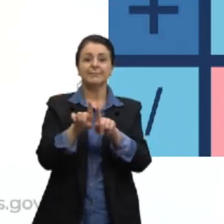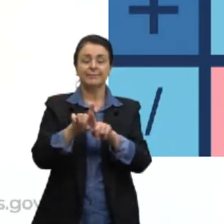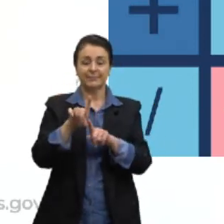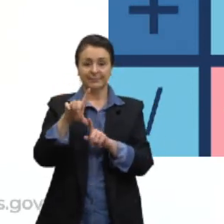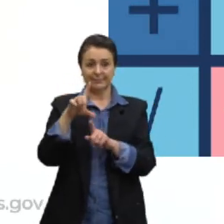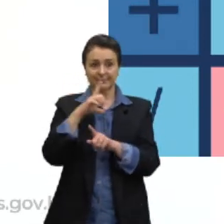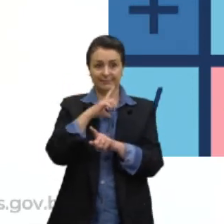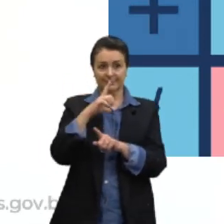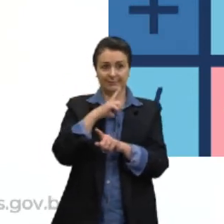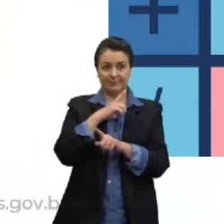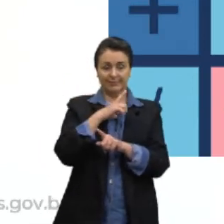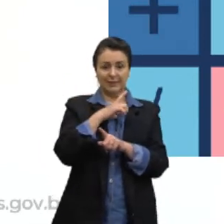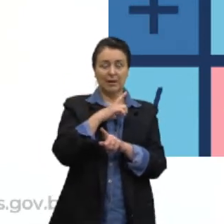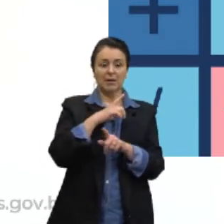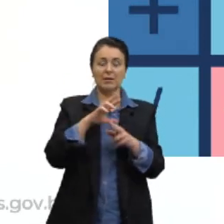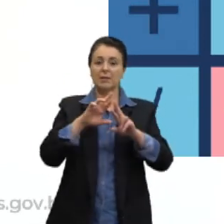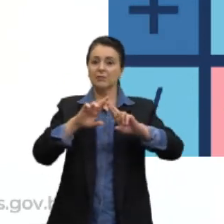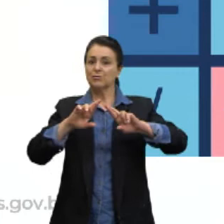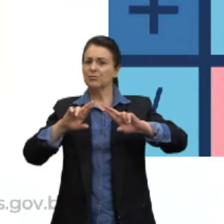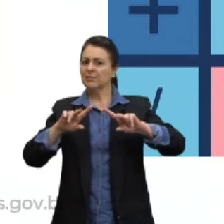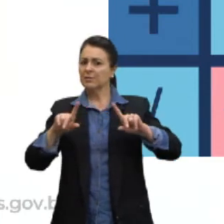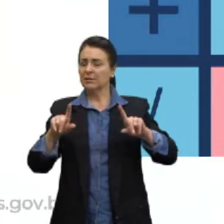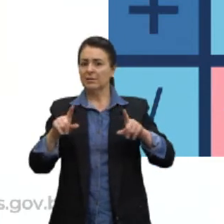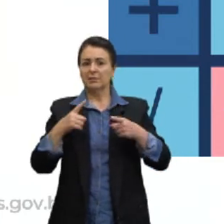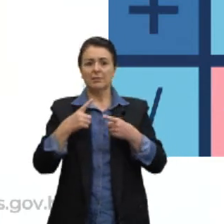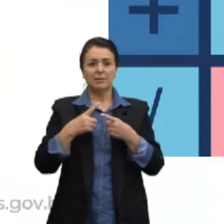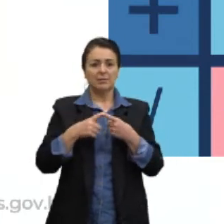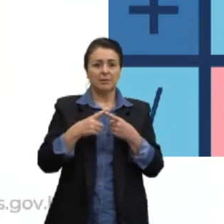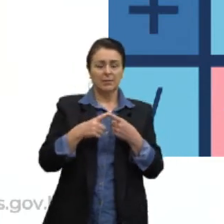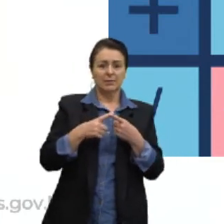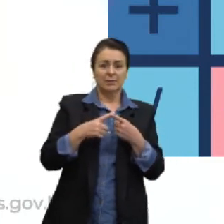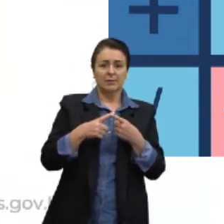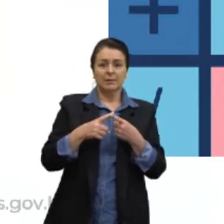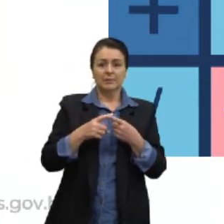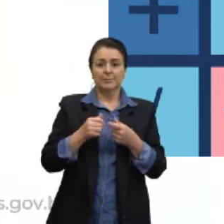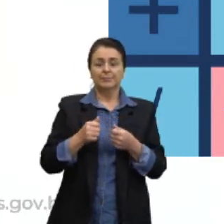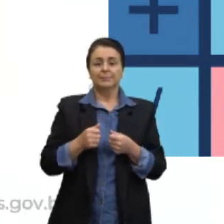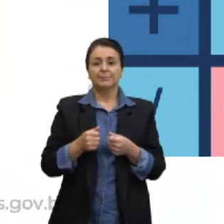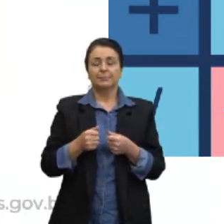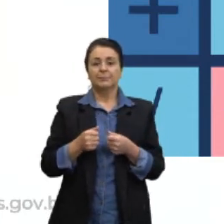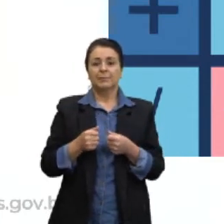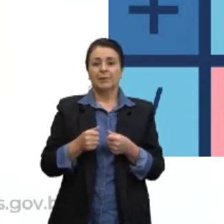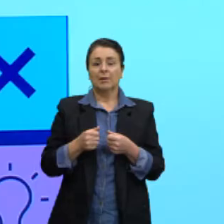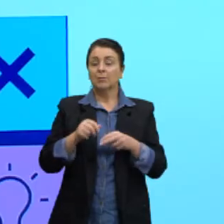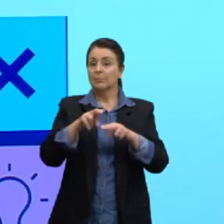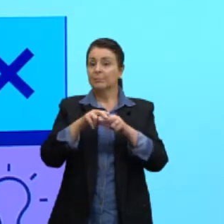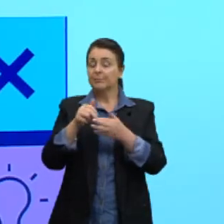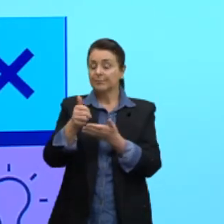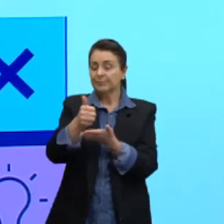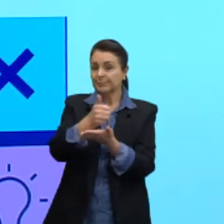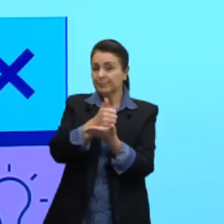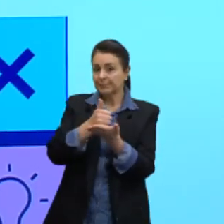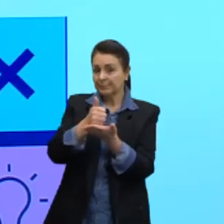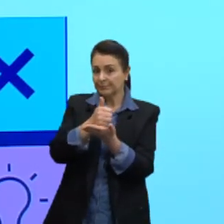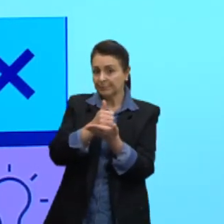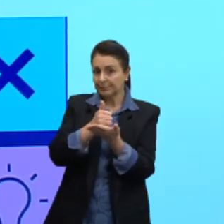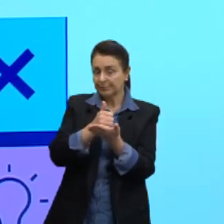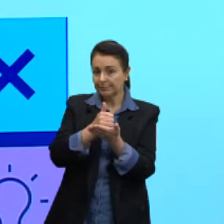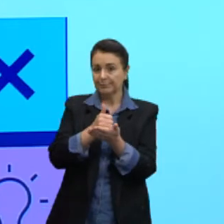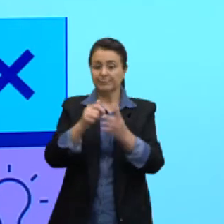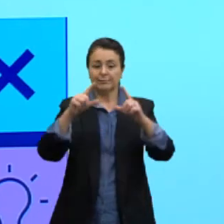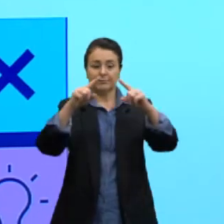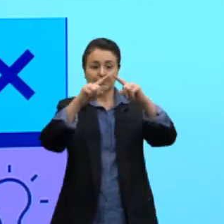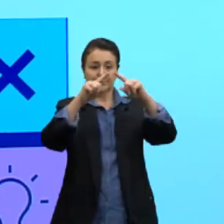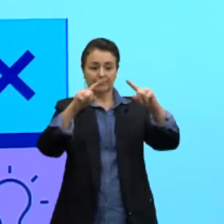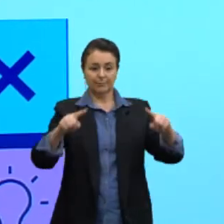essa diferenciação que é dada pela sua base. Então, se a base de uma